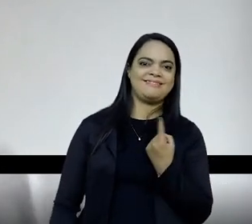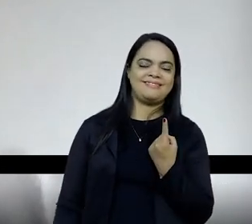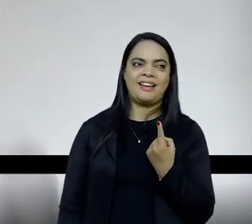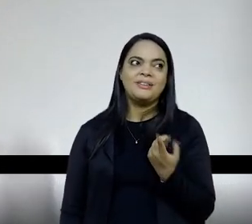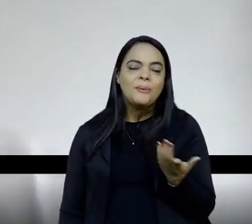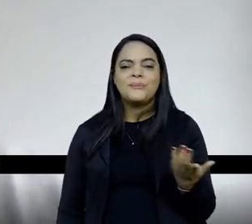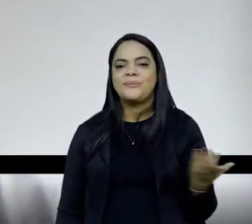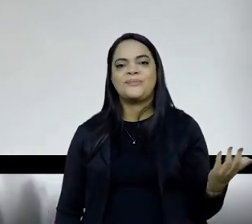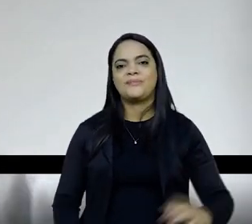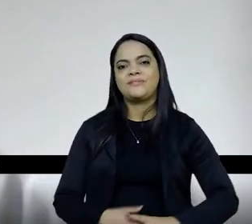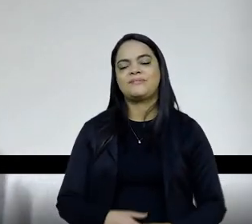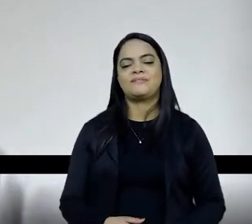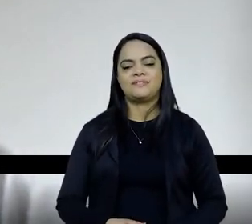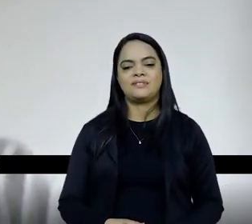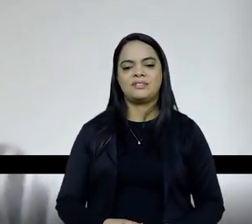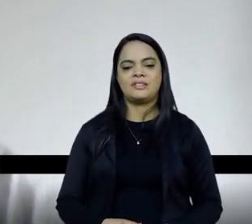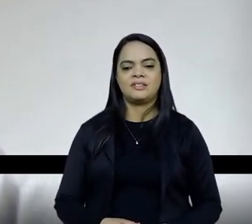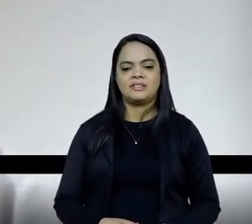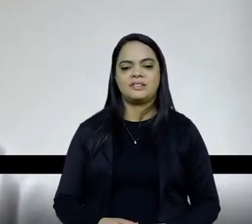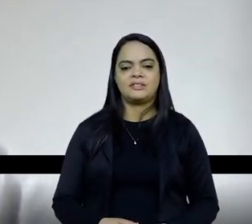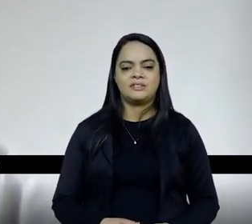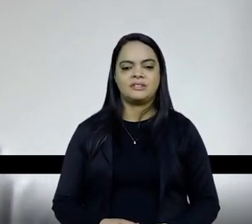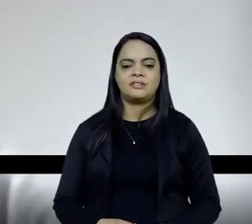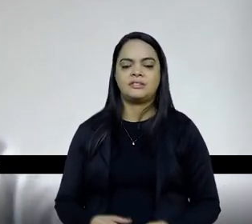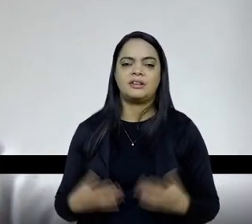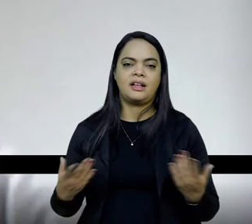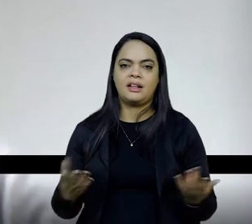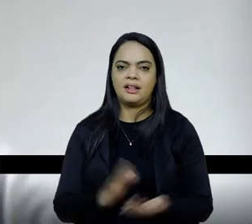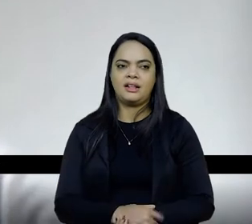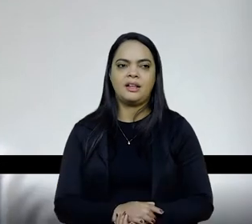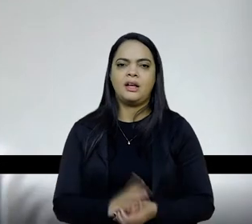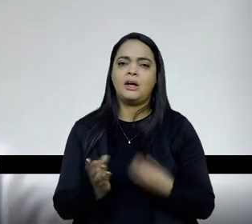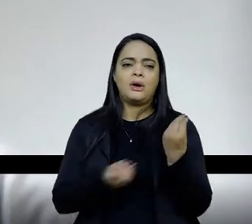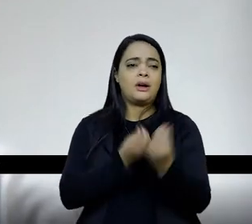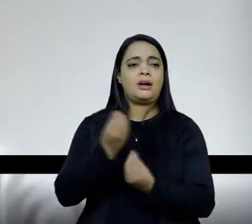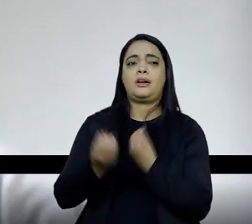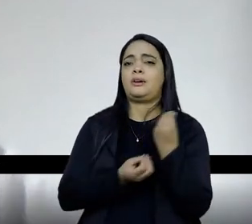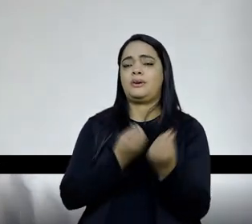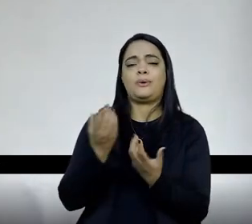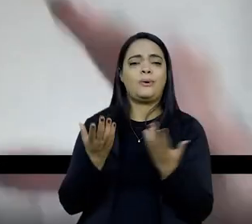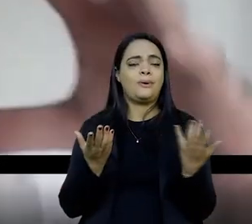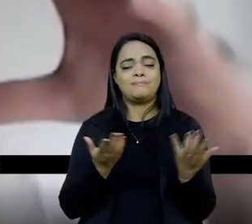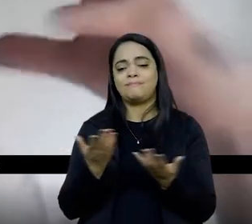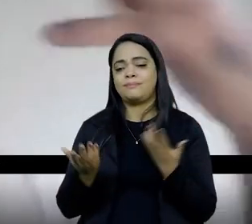quer dizer, então, é uma coisa, assim, como a gente pode trazer esse tipo de